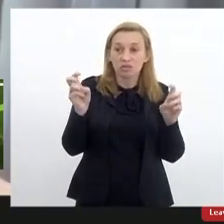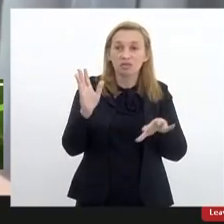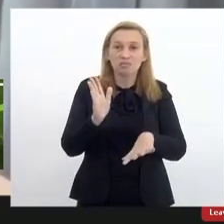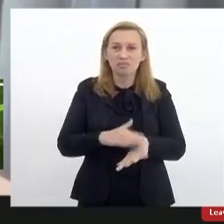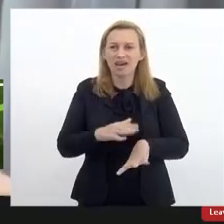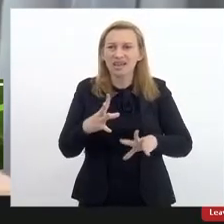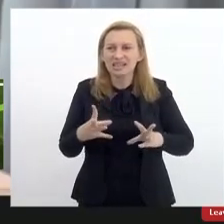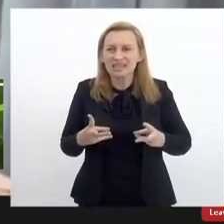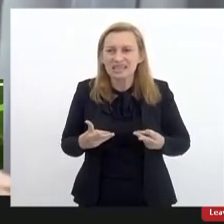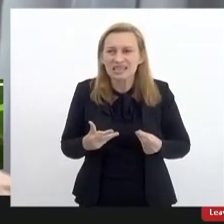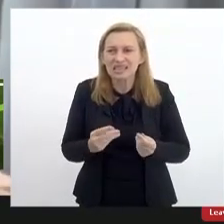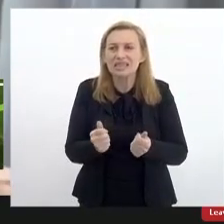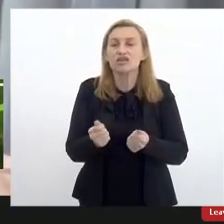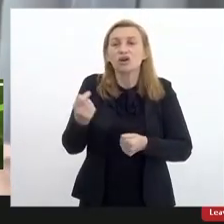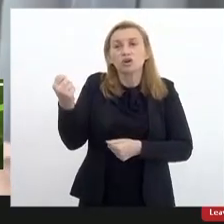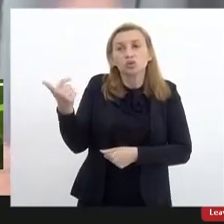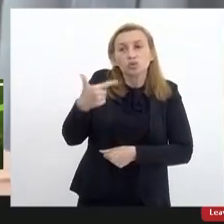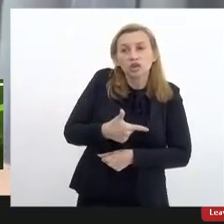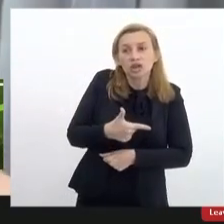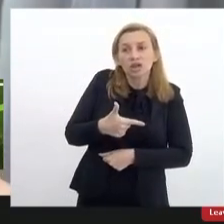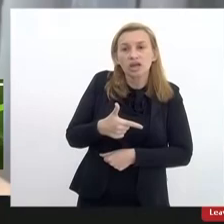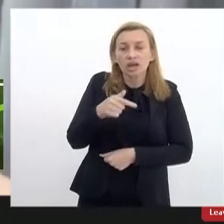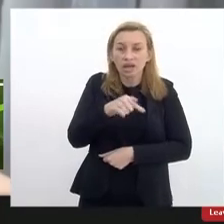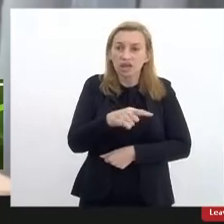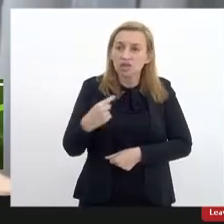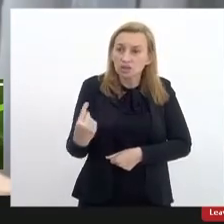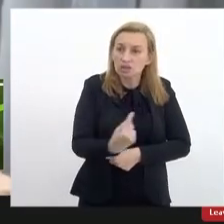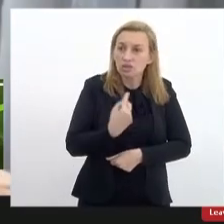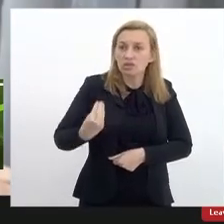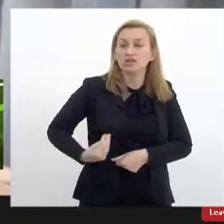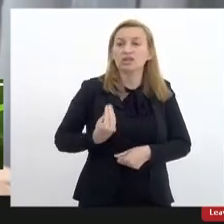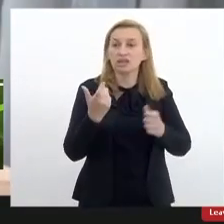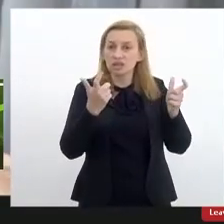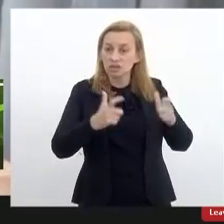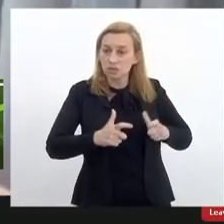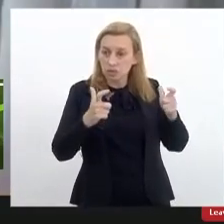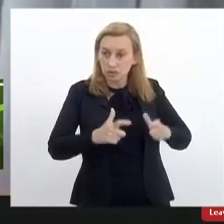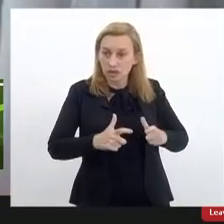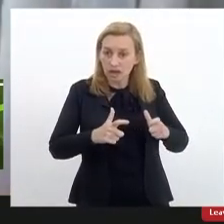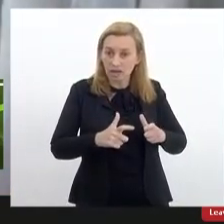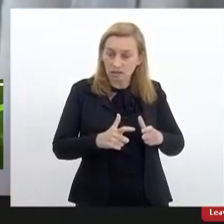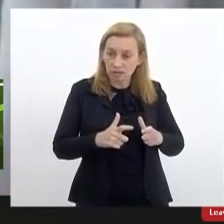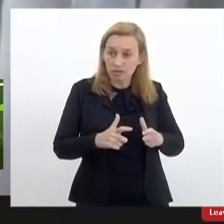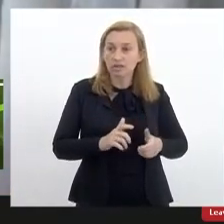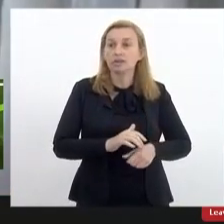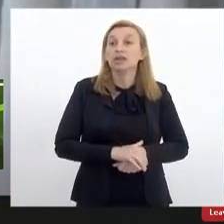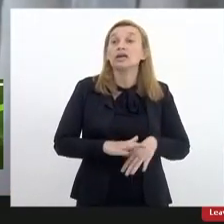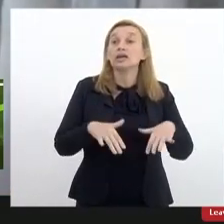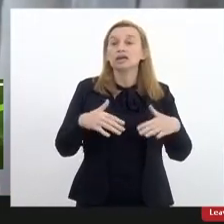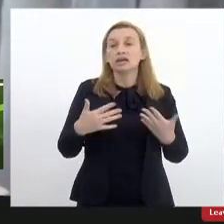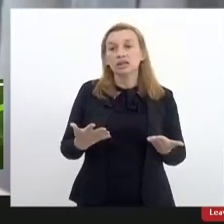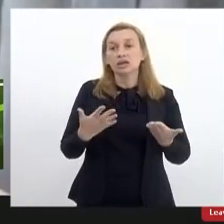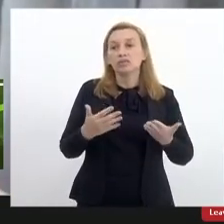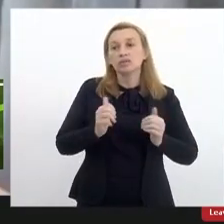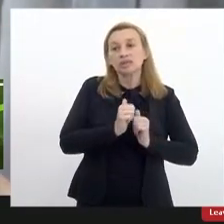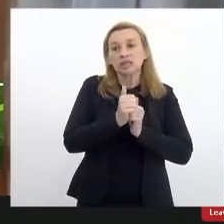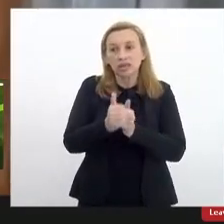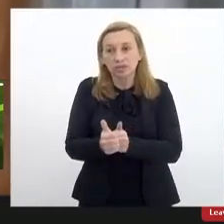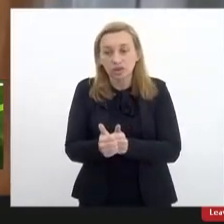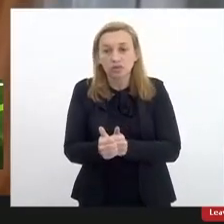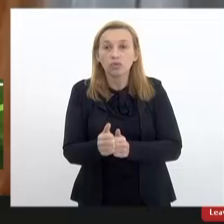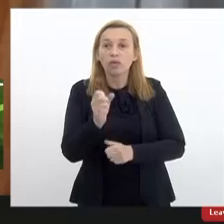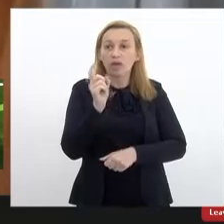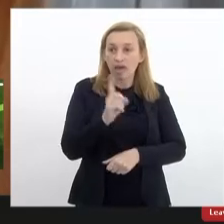delicada do que a que nós aqui presentes nos defrontamos e esse segmento é o